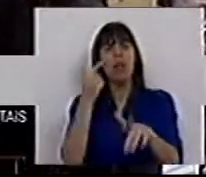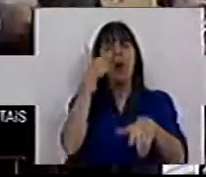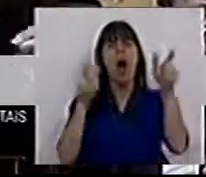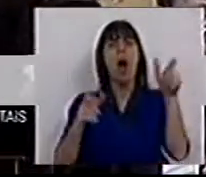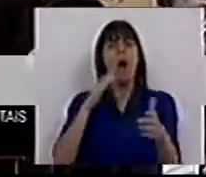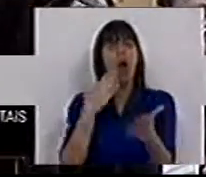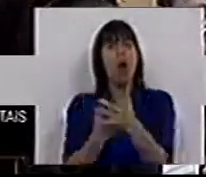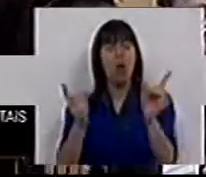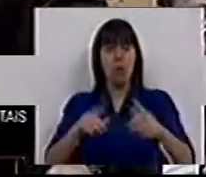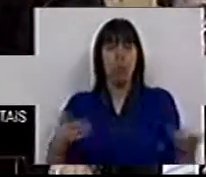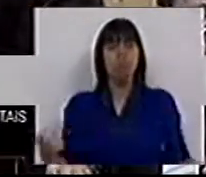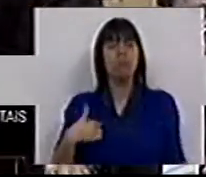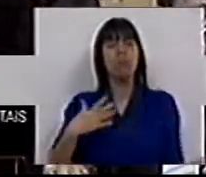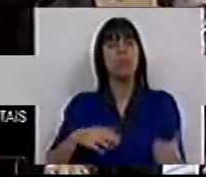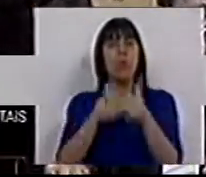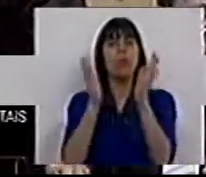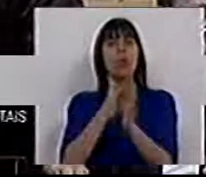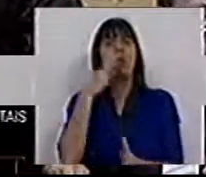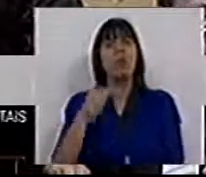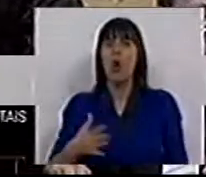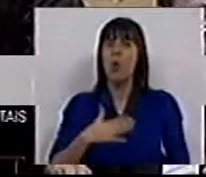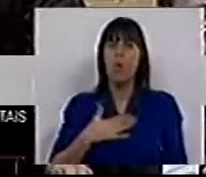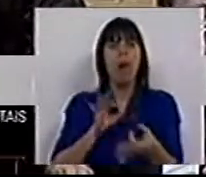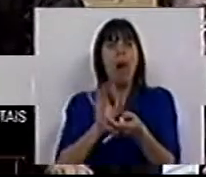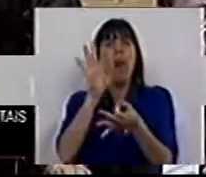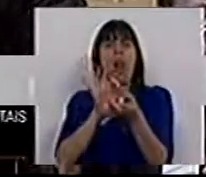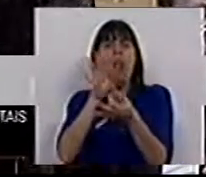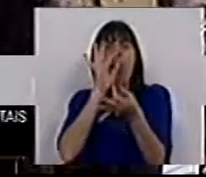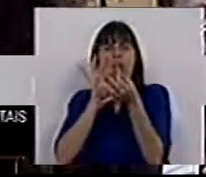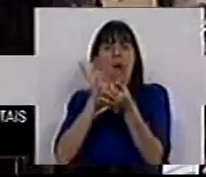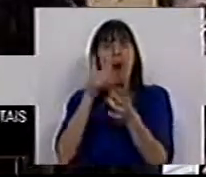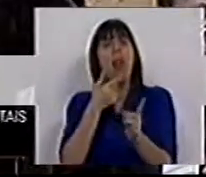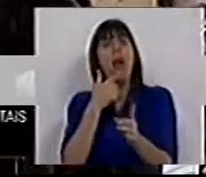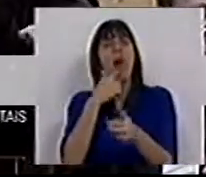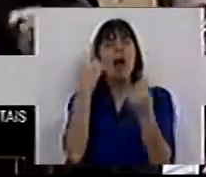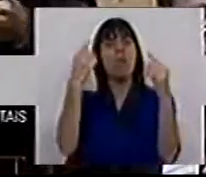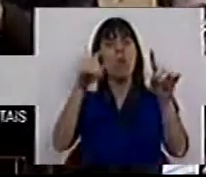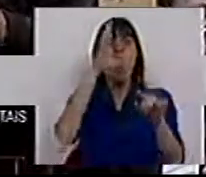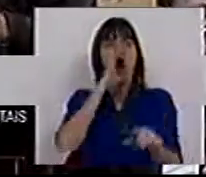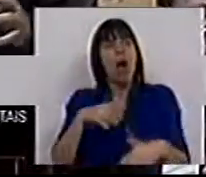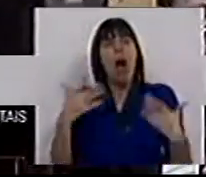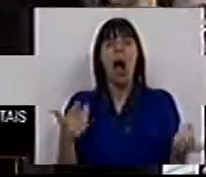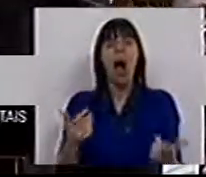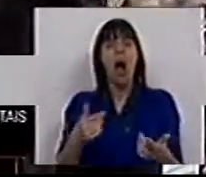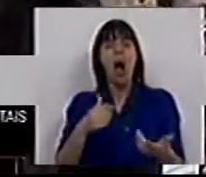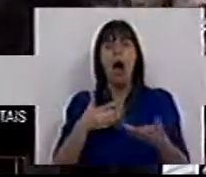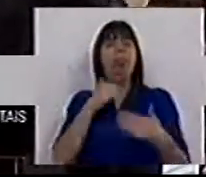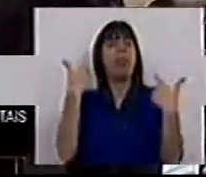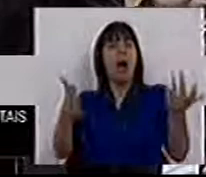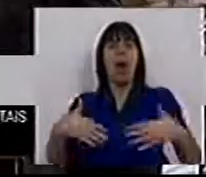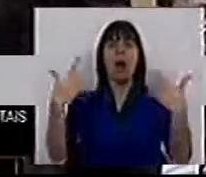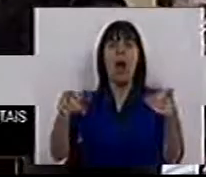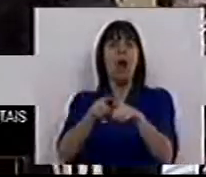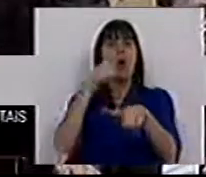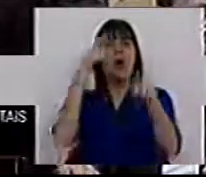às pessoas e não dá, porque nós queremos o bolo todo. Não queremos que lhes venham a dar umas migalhas para dizer, afinal, que o Governo é tão mãos largas com